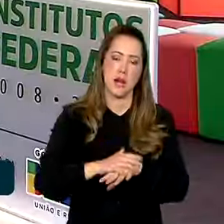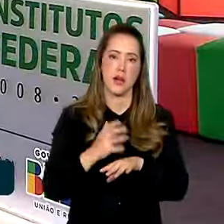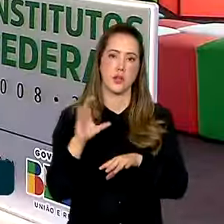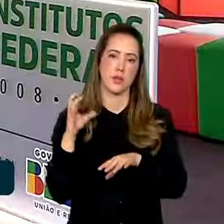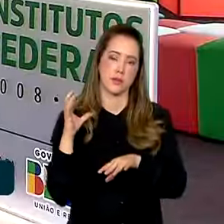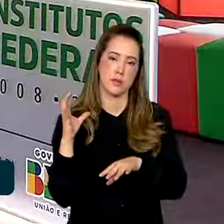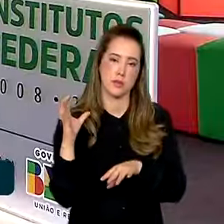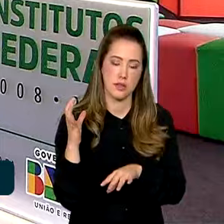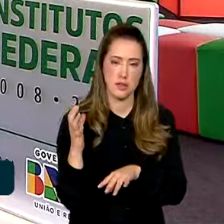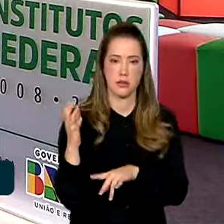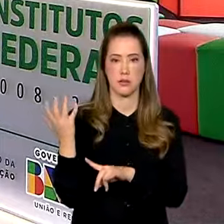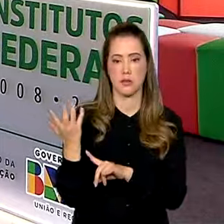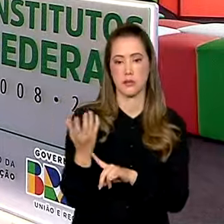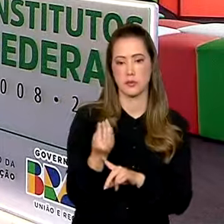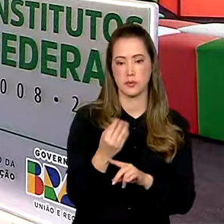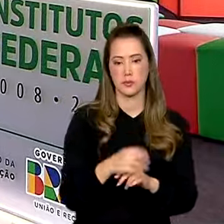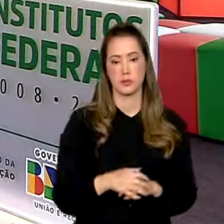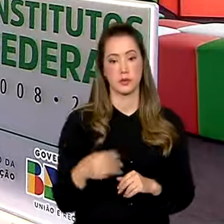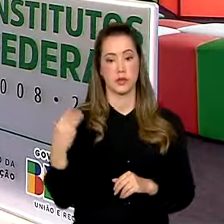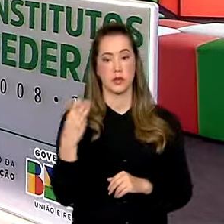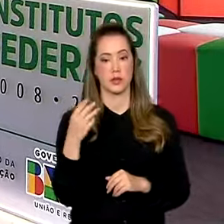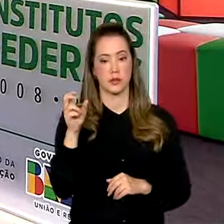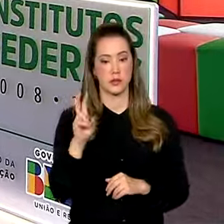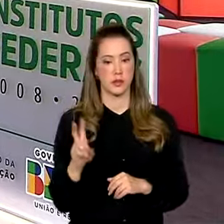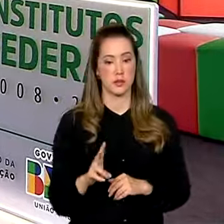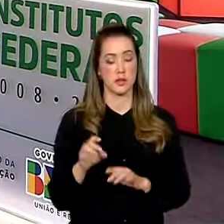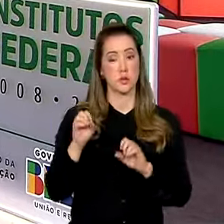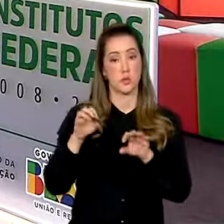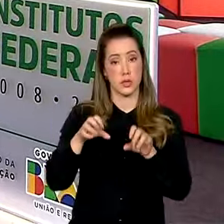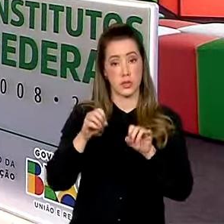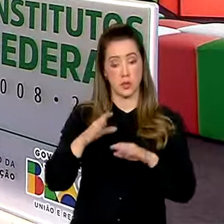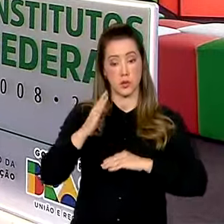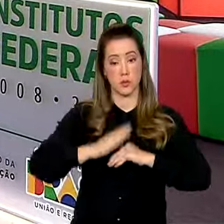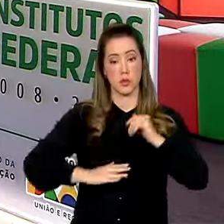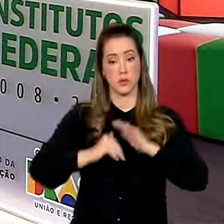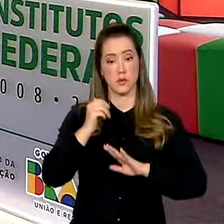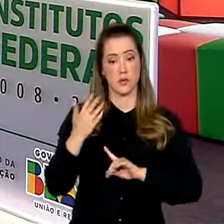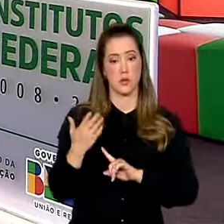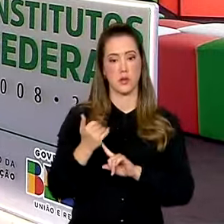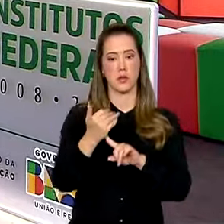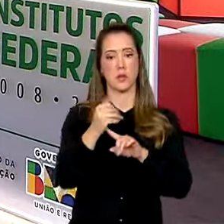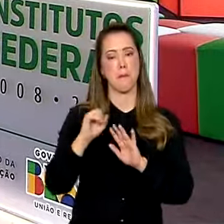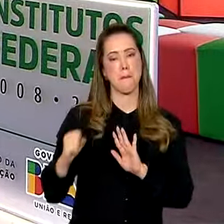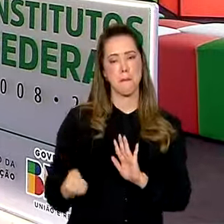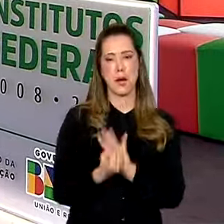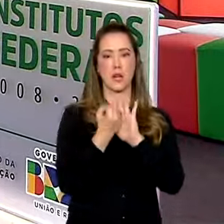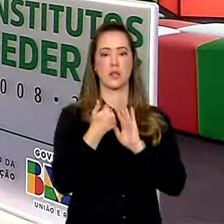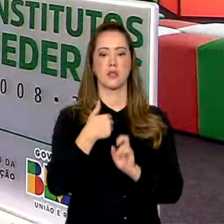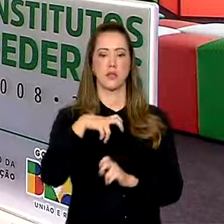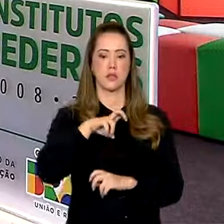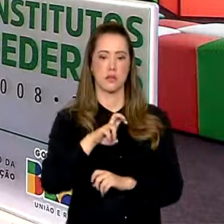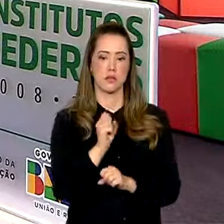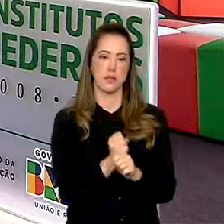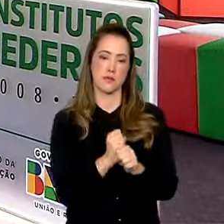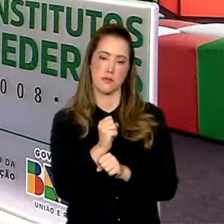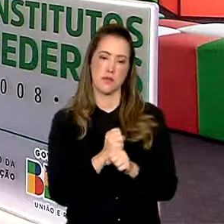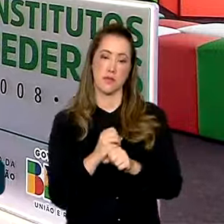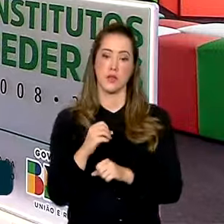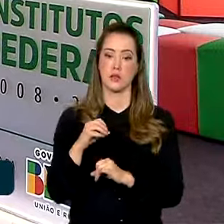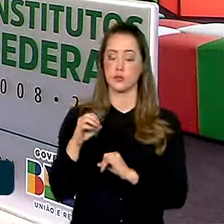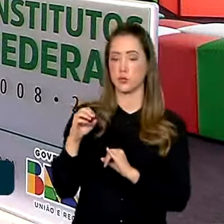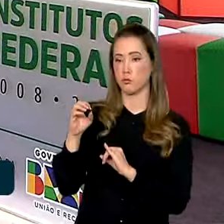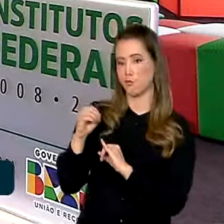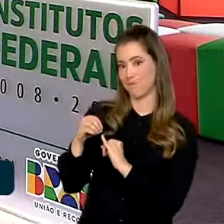A terceira edição da Semana Nacional de Educação Profissional e Tecnológica marca os 15 anos dos institutos